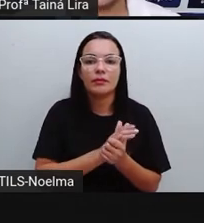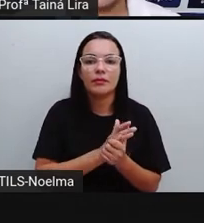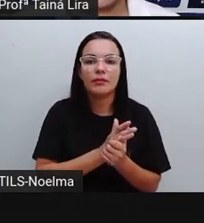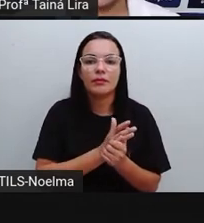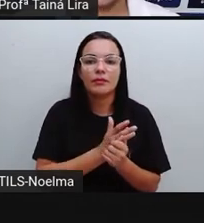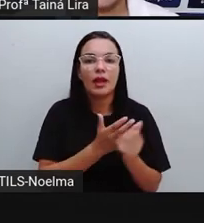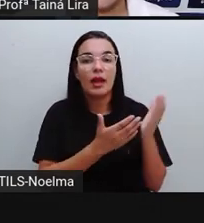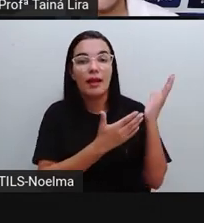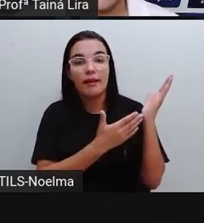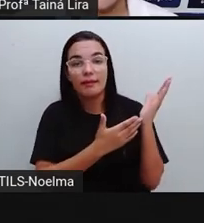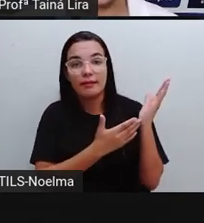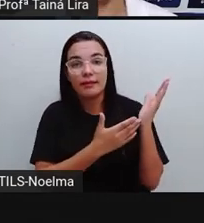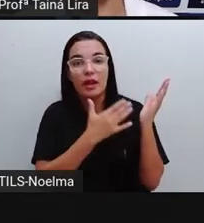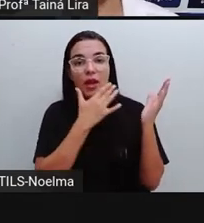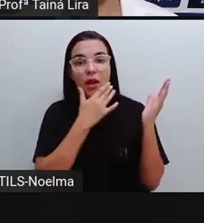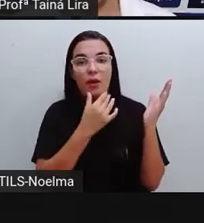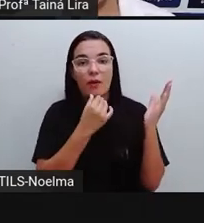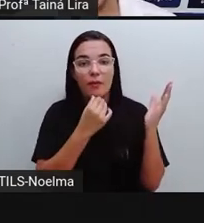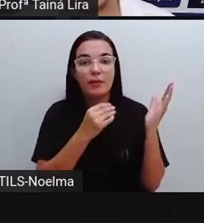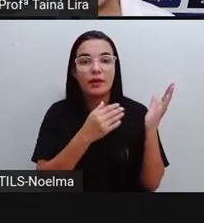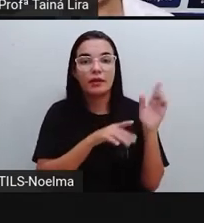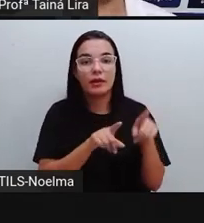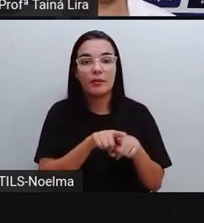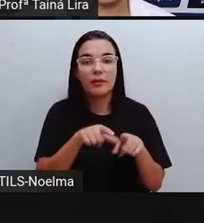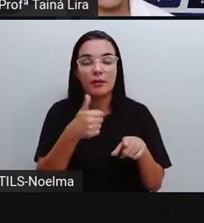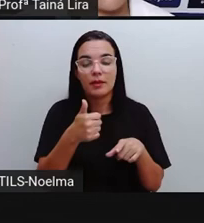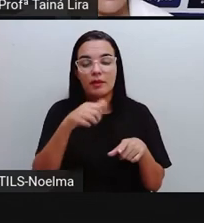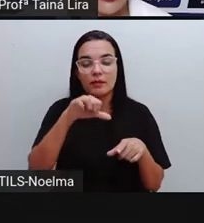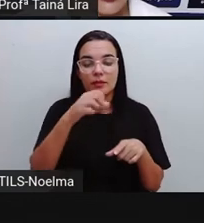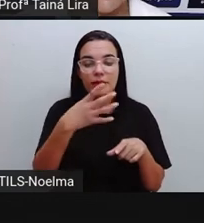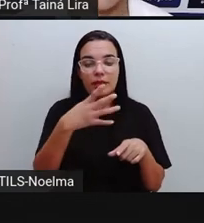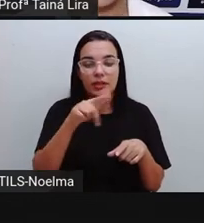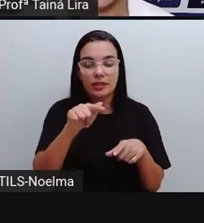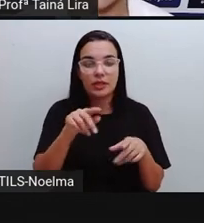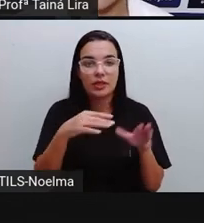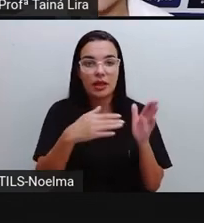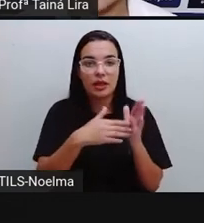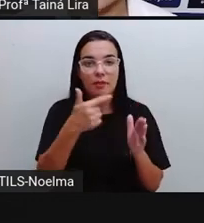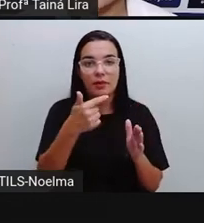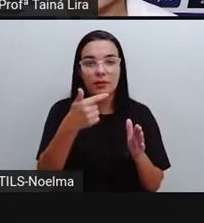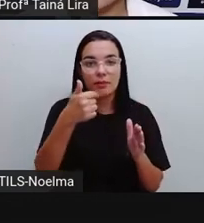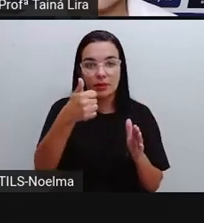Francisco Barbosa Caribé, de 1947 a 1948.